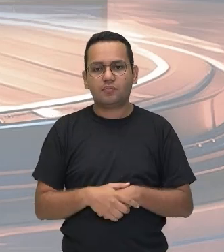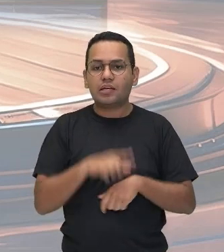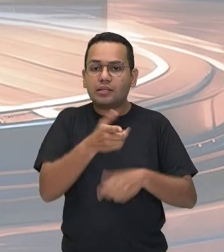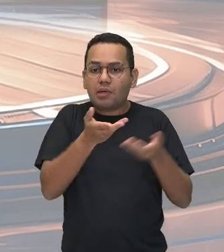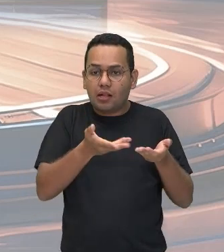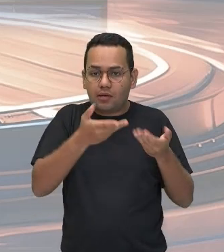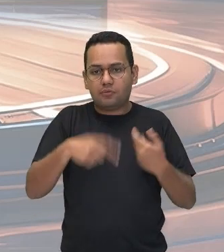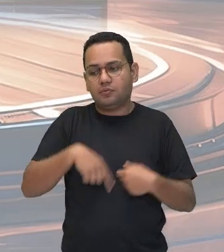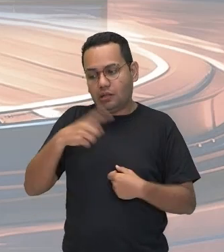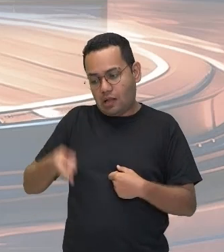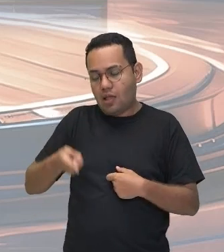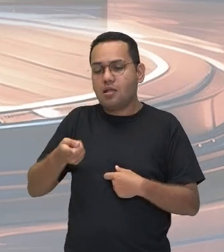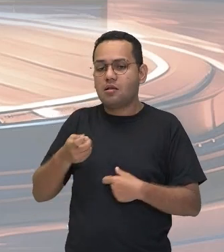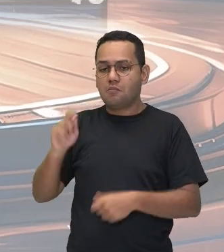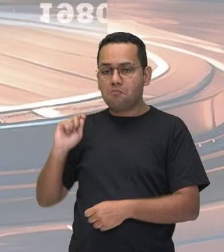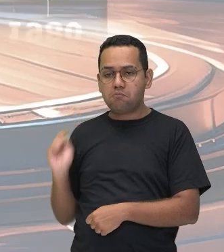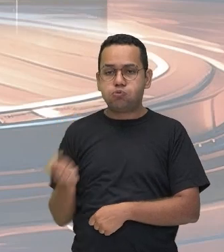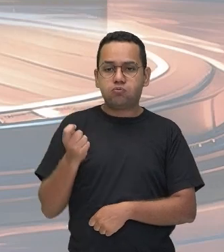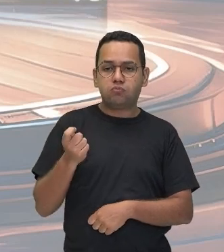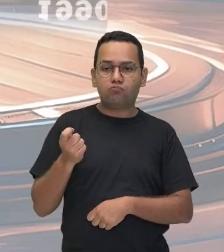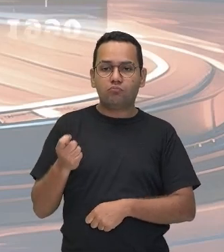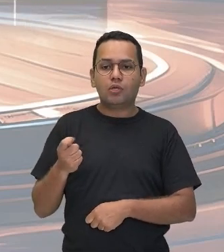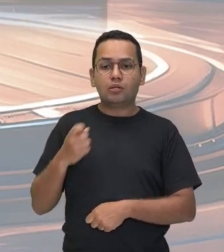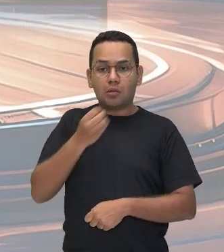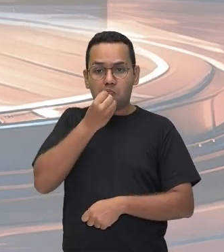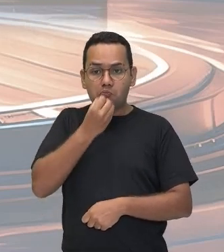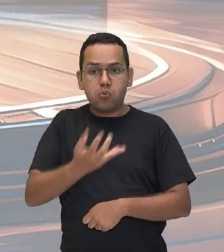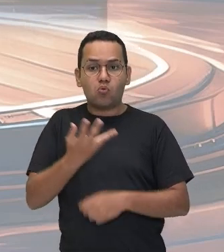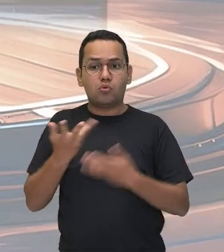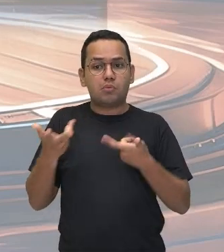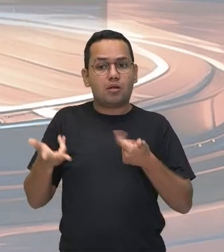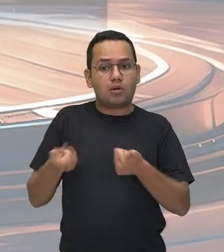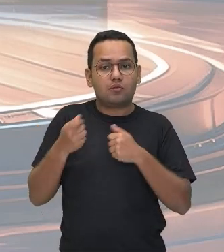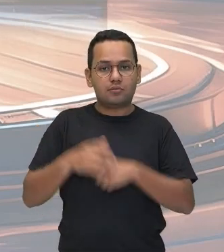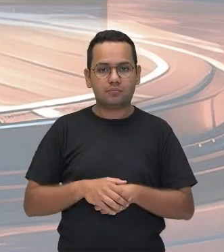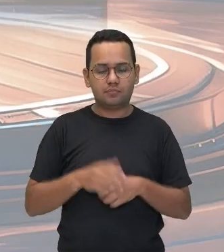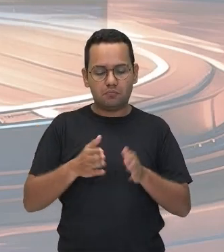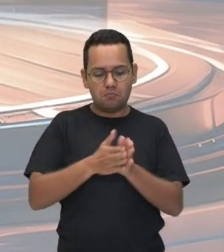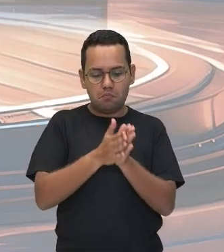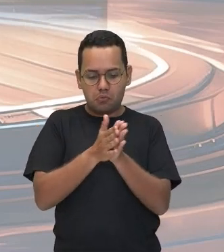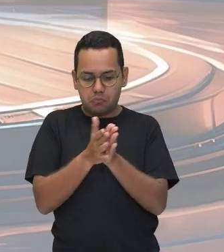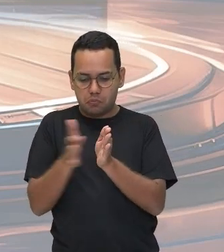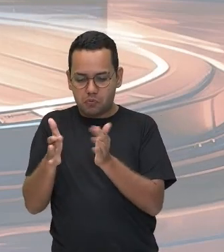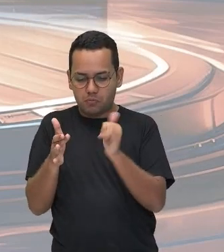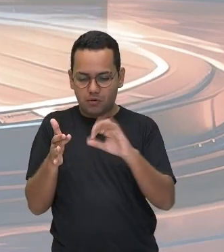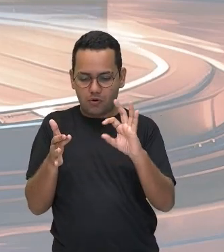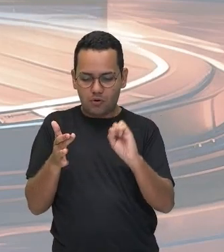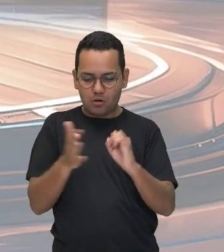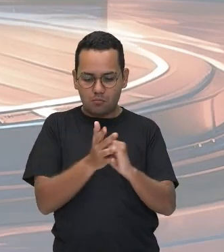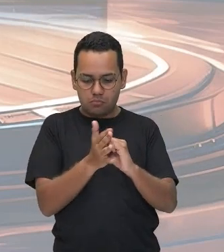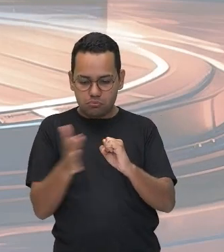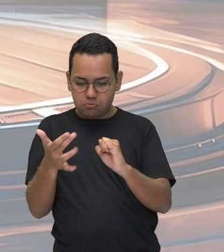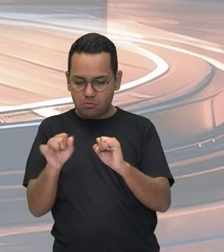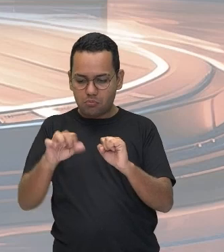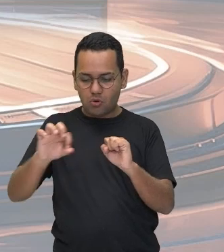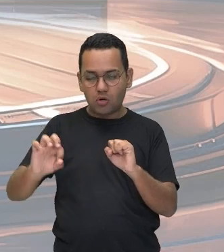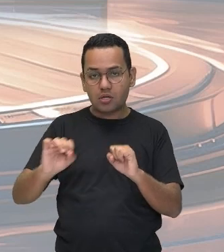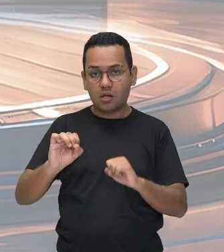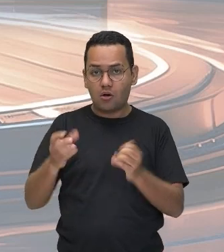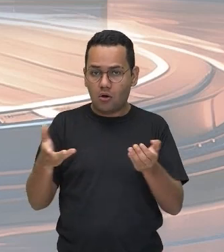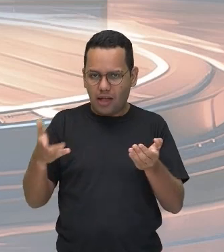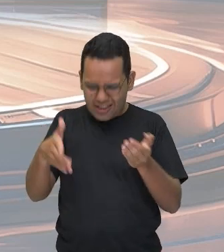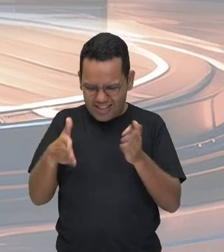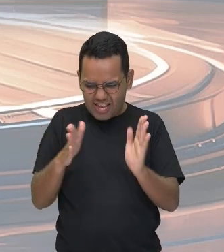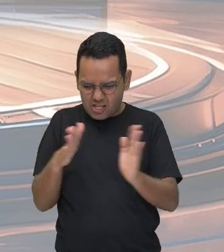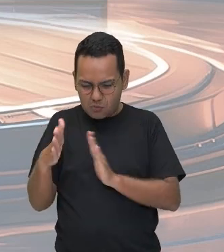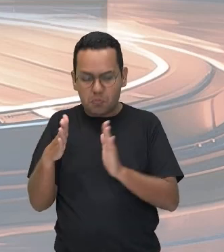de alta tecnologia. Nas décadas de 1980 e 1990, a forma como a tecnologia é utilizada no